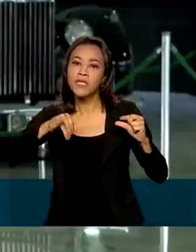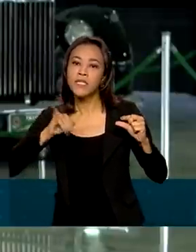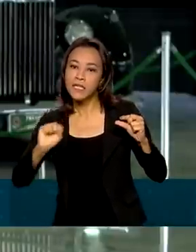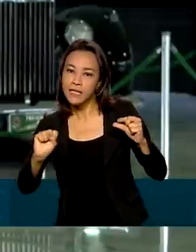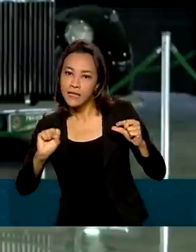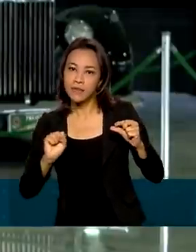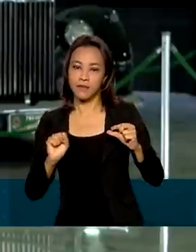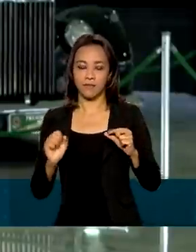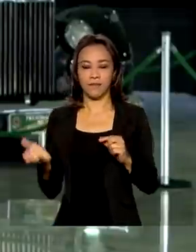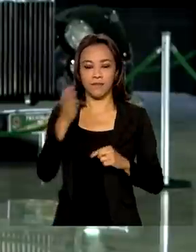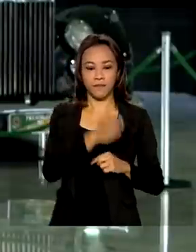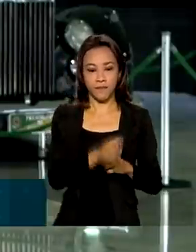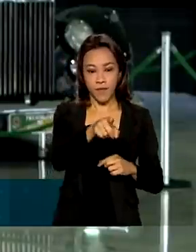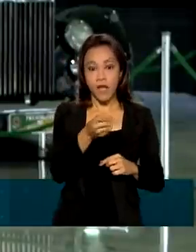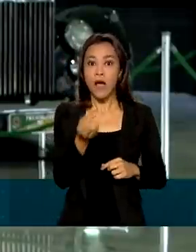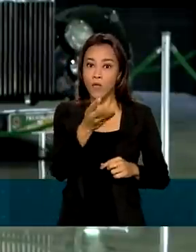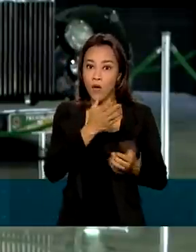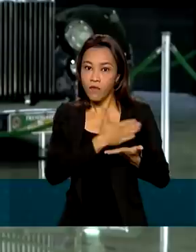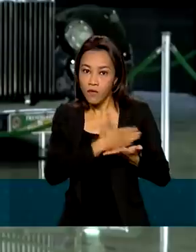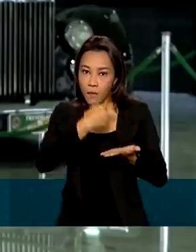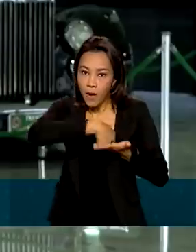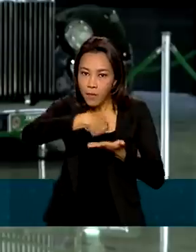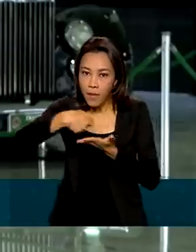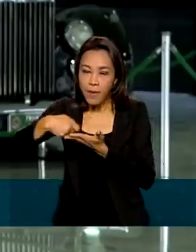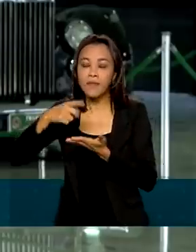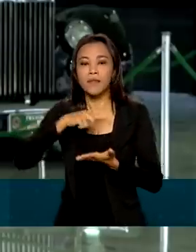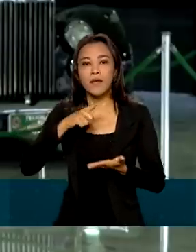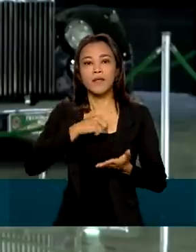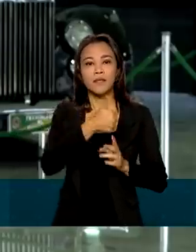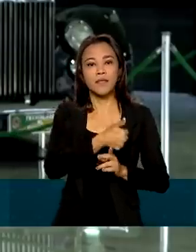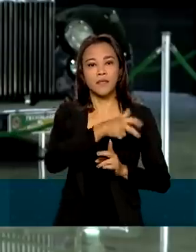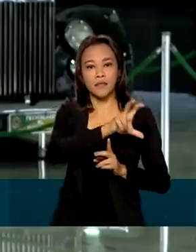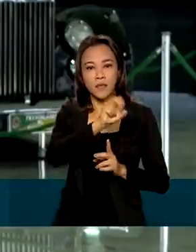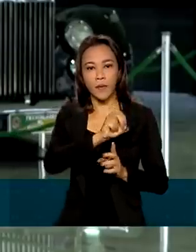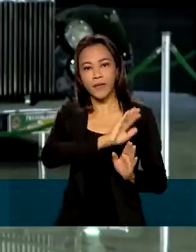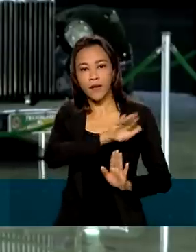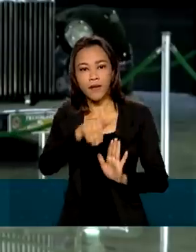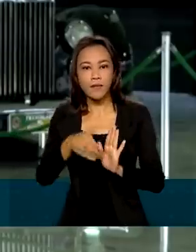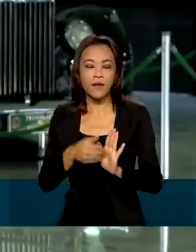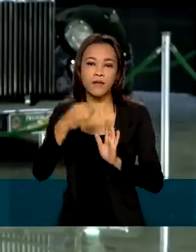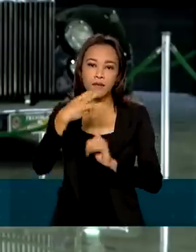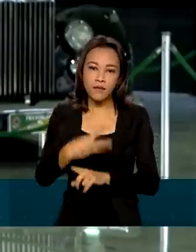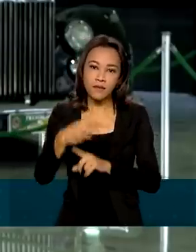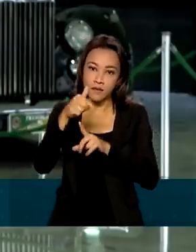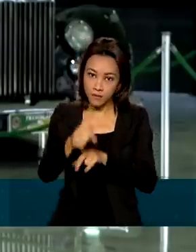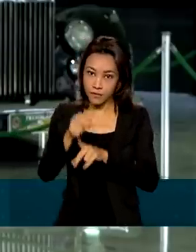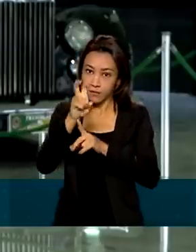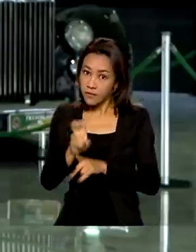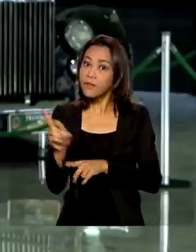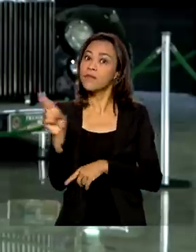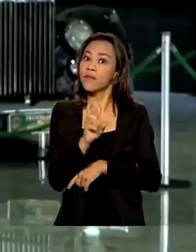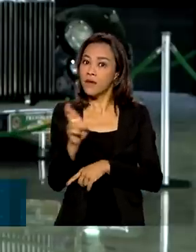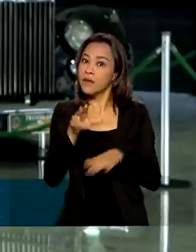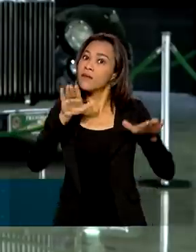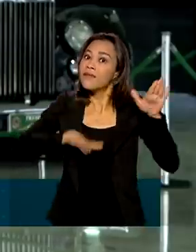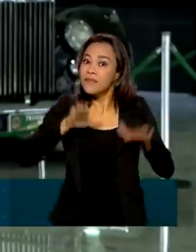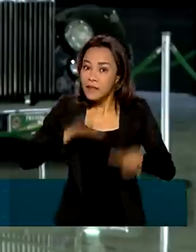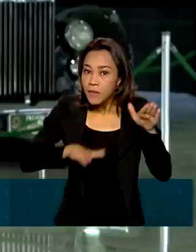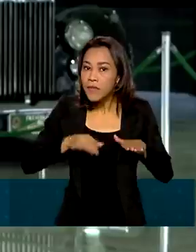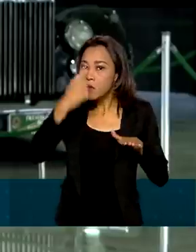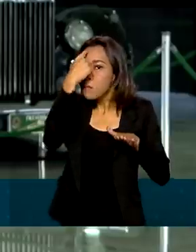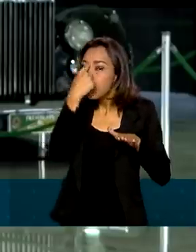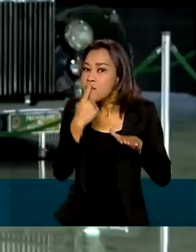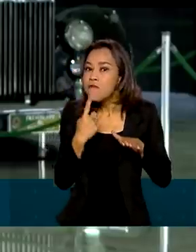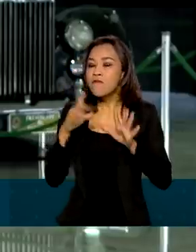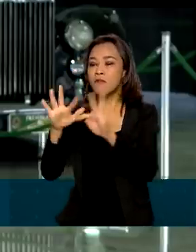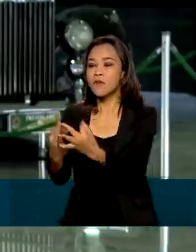rodada de pagamentos prevê parcelas de R 150 a R$ 375, dependendo do perfil.